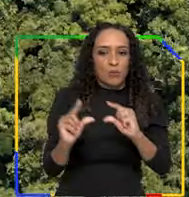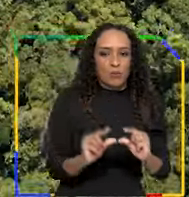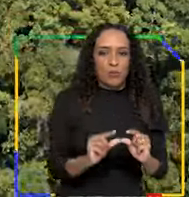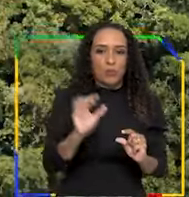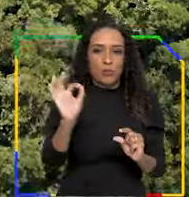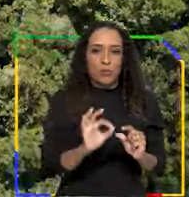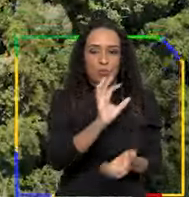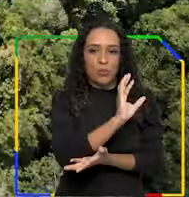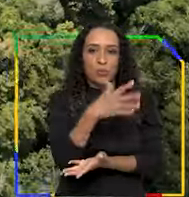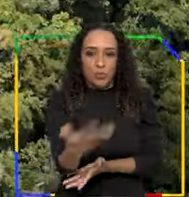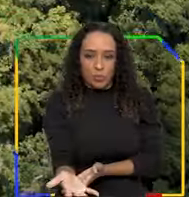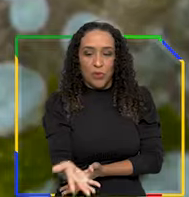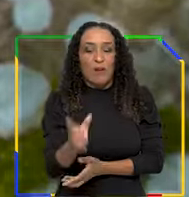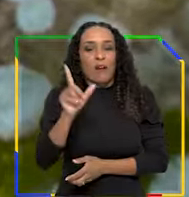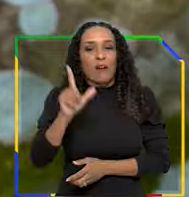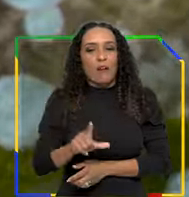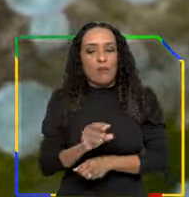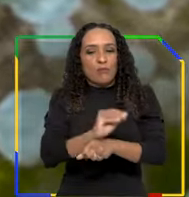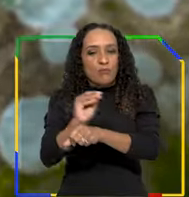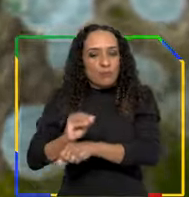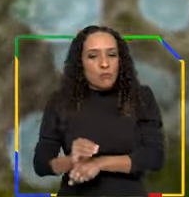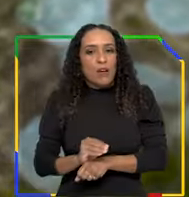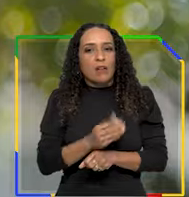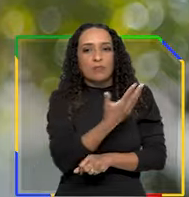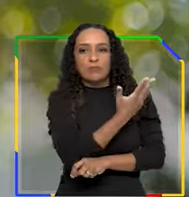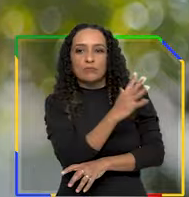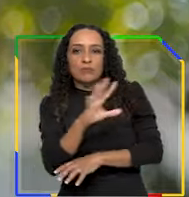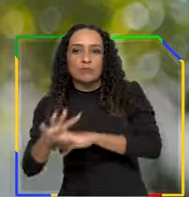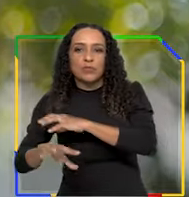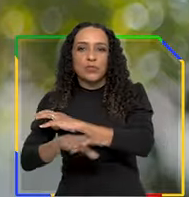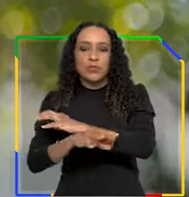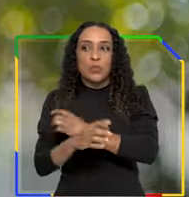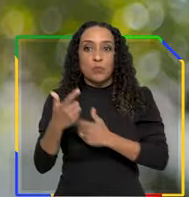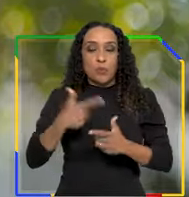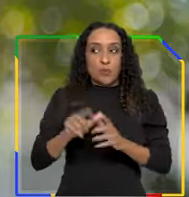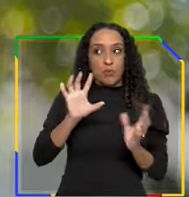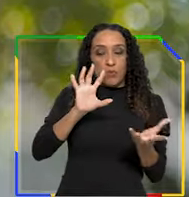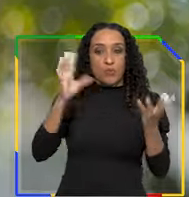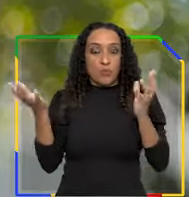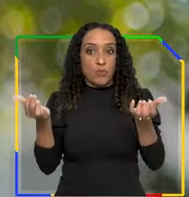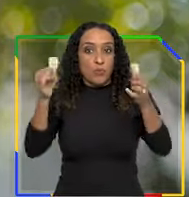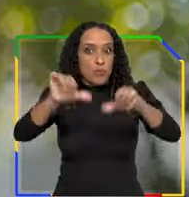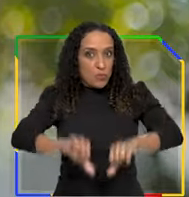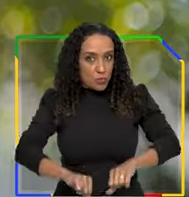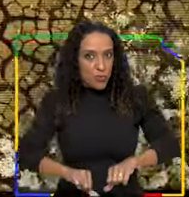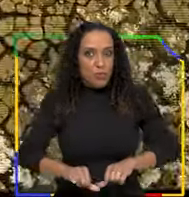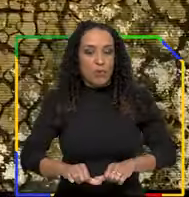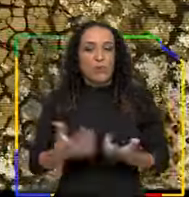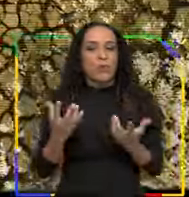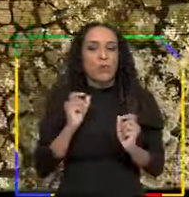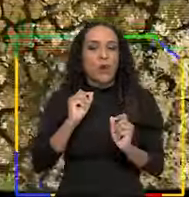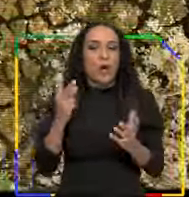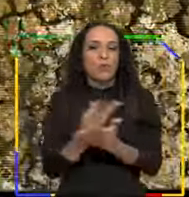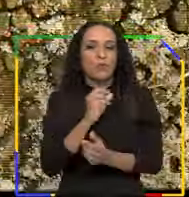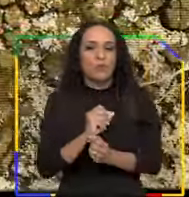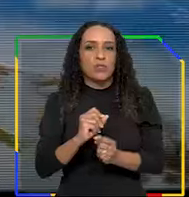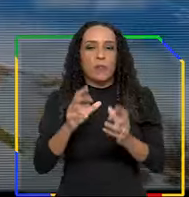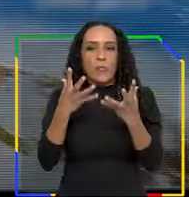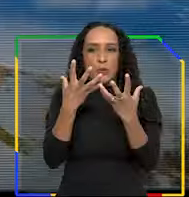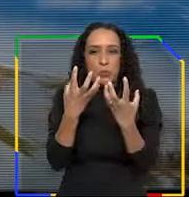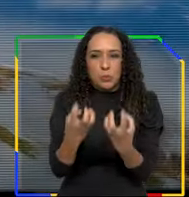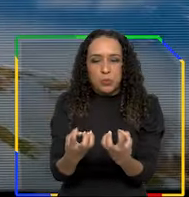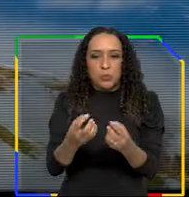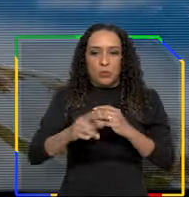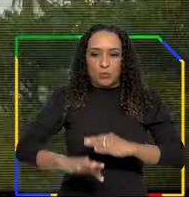menor taxa de desmatamento. Sem o nosso cuidado com o meio ambiente, a crise climática se agravaria, provocando secas,